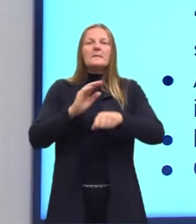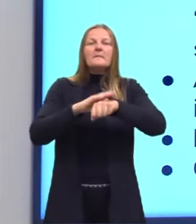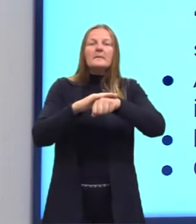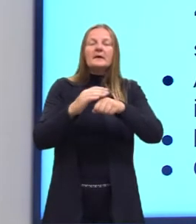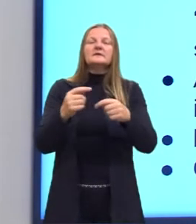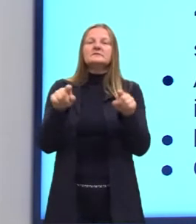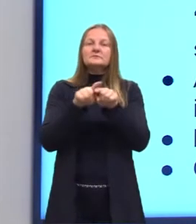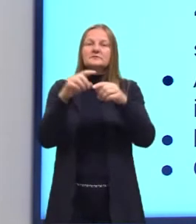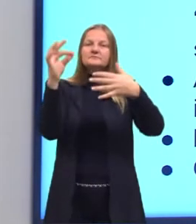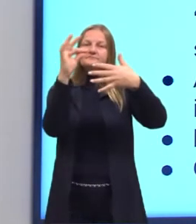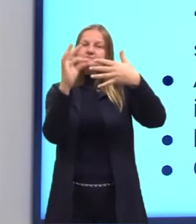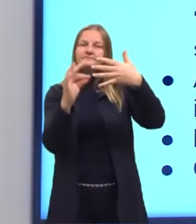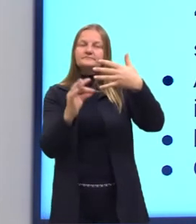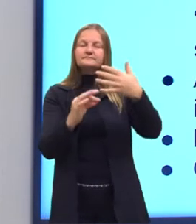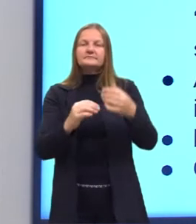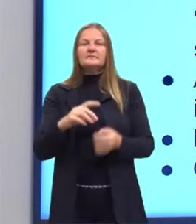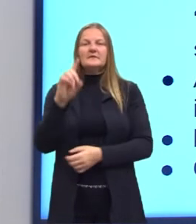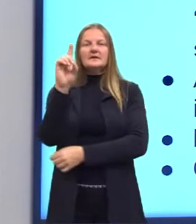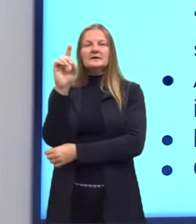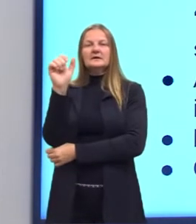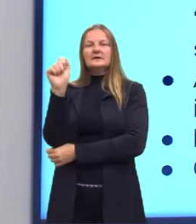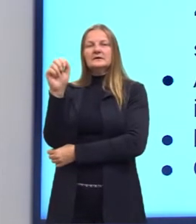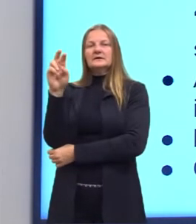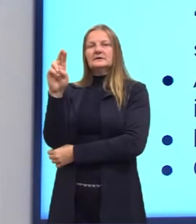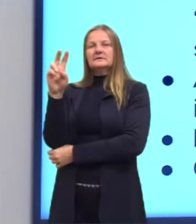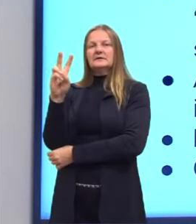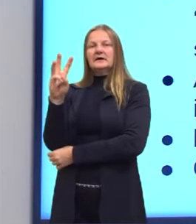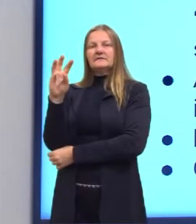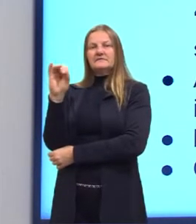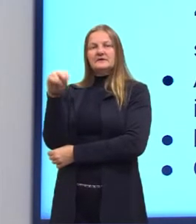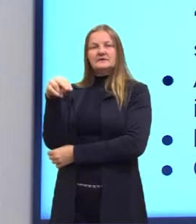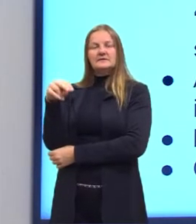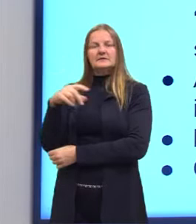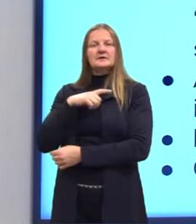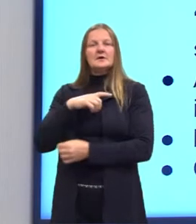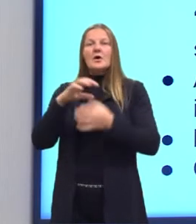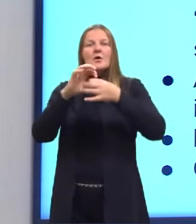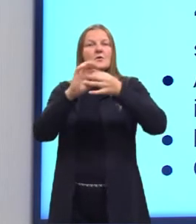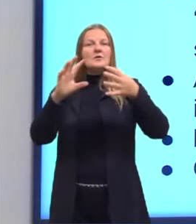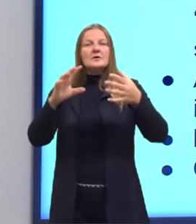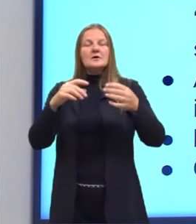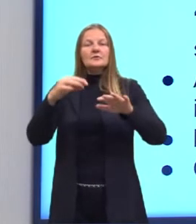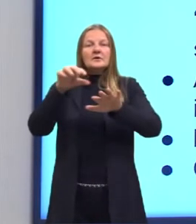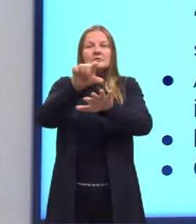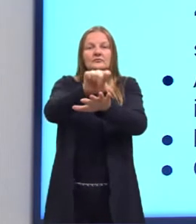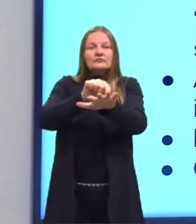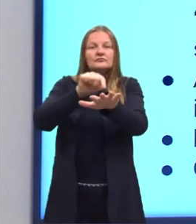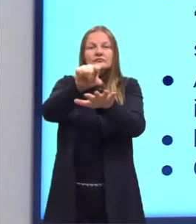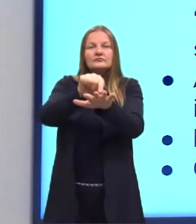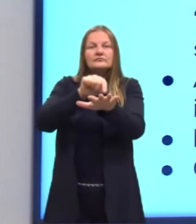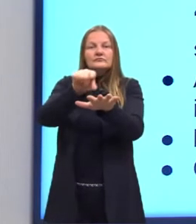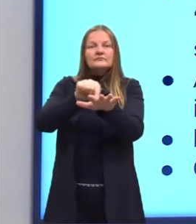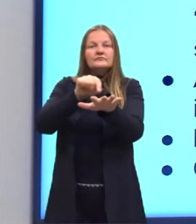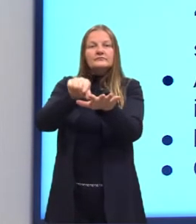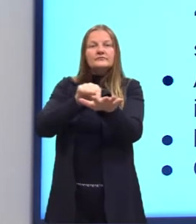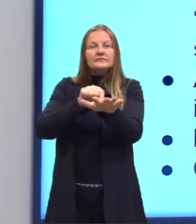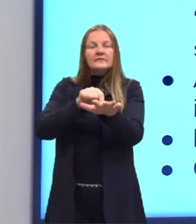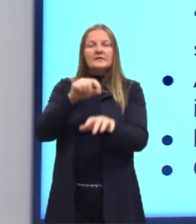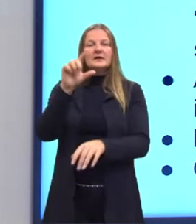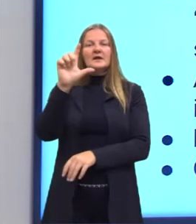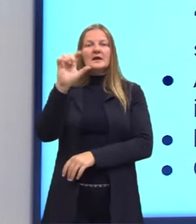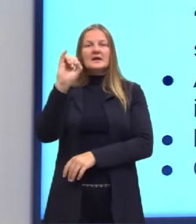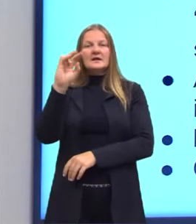forte influência darwinista, no qual o homem não possui livre arbítrio, sendo guiado pela